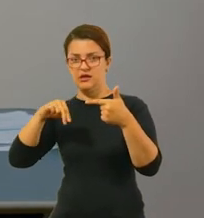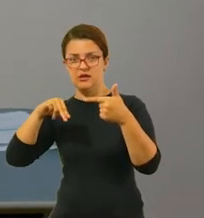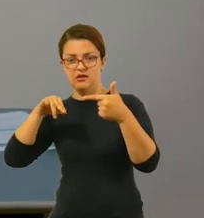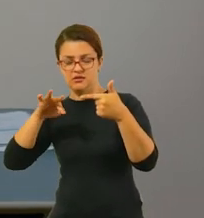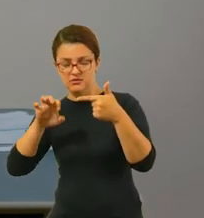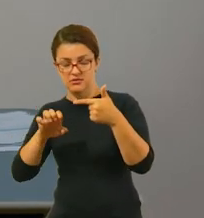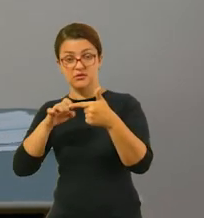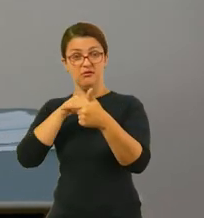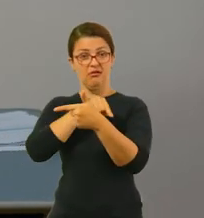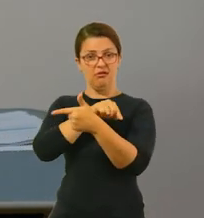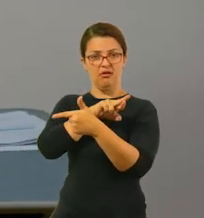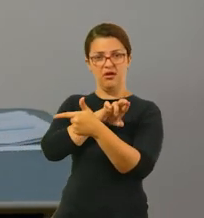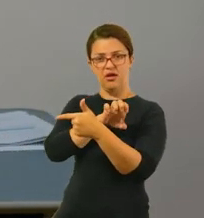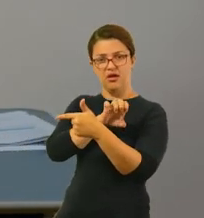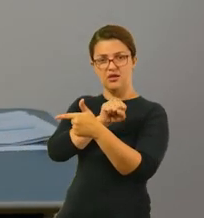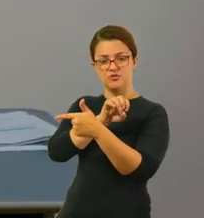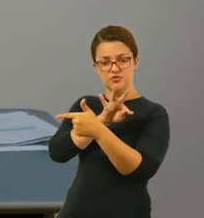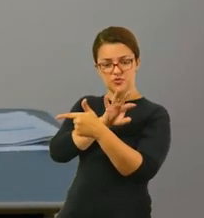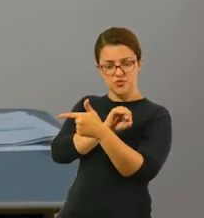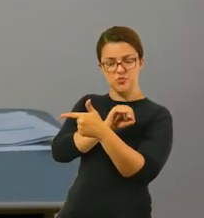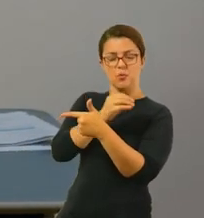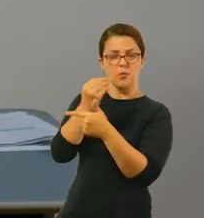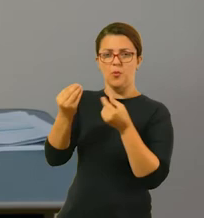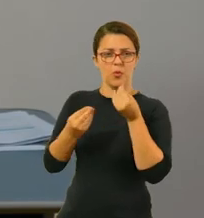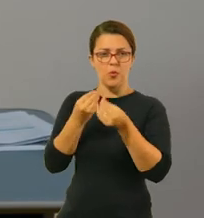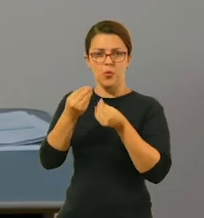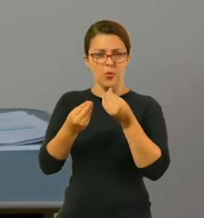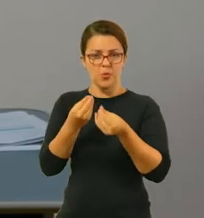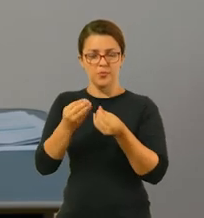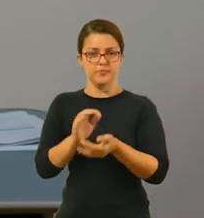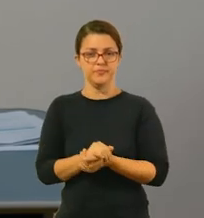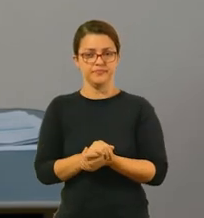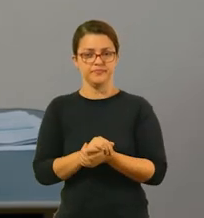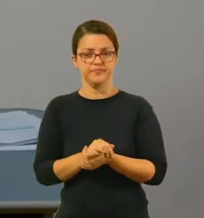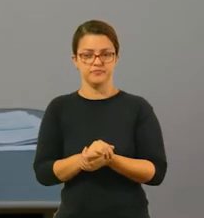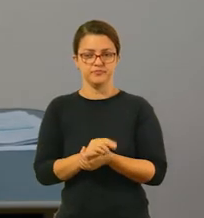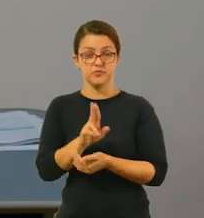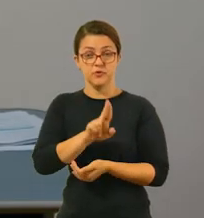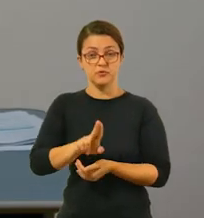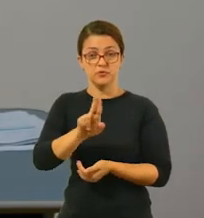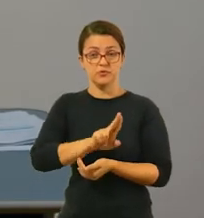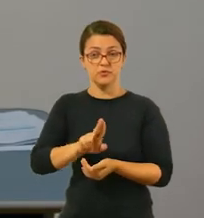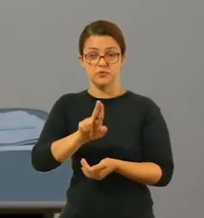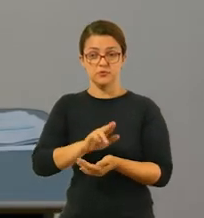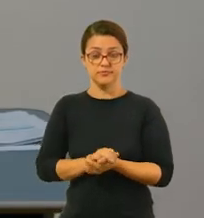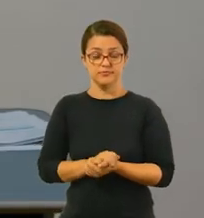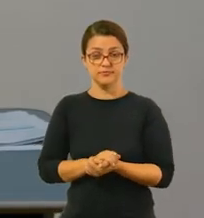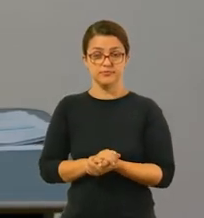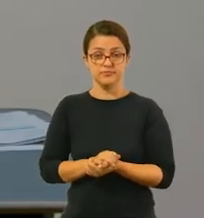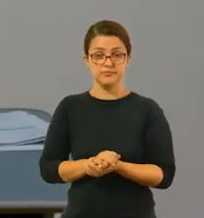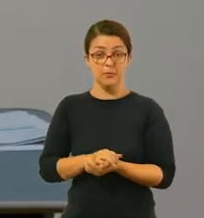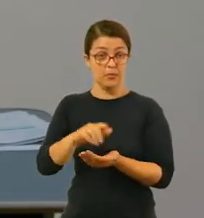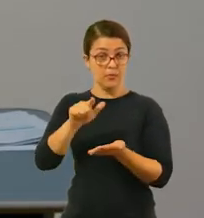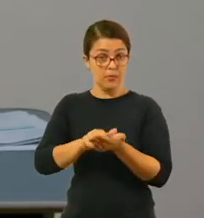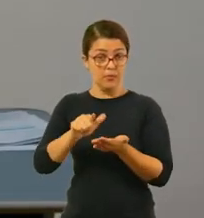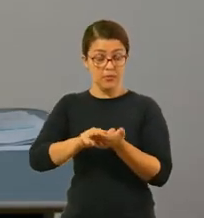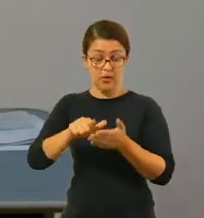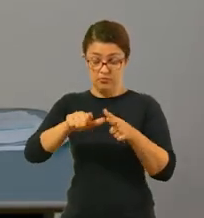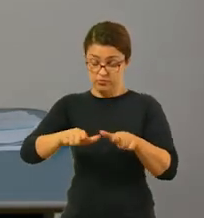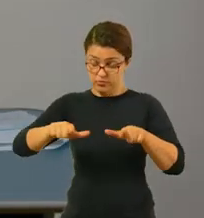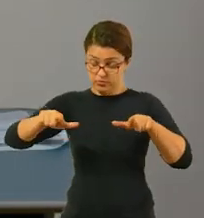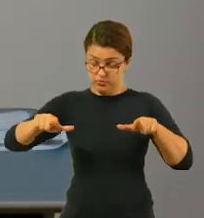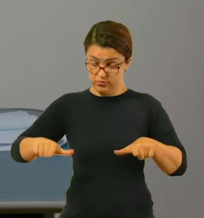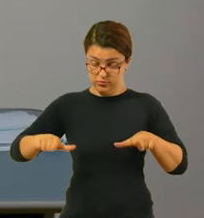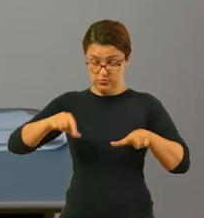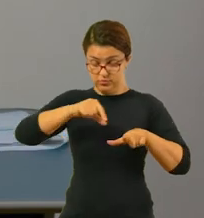como que funciona essa conta da divisão. O material que a gente vai usar é um tabuleiro, tá?